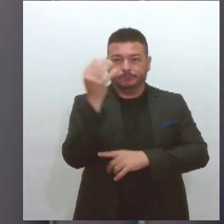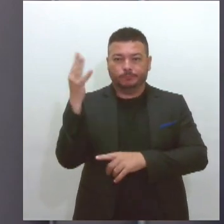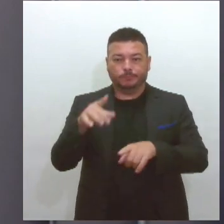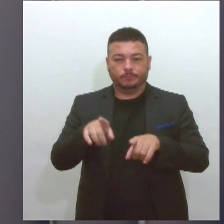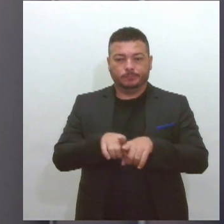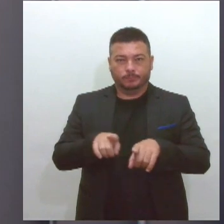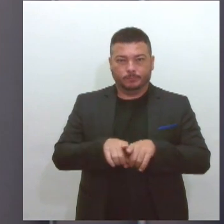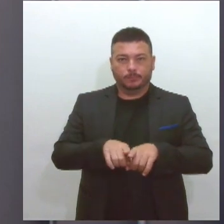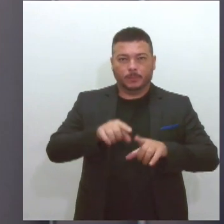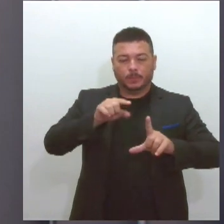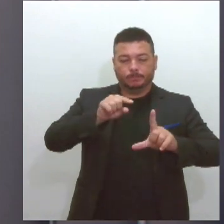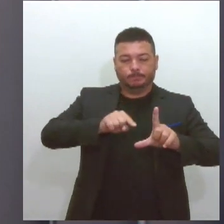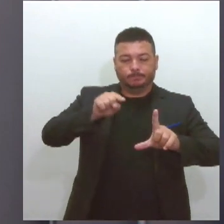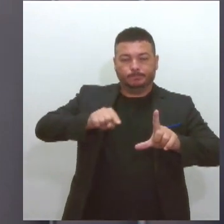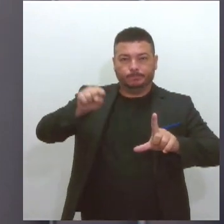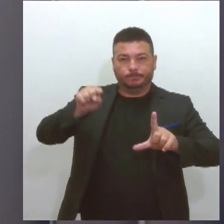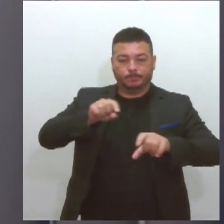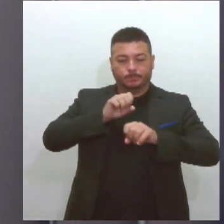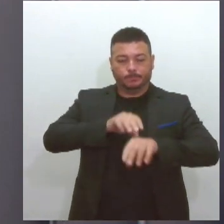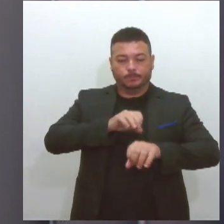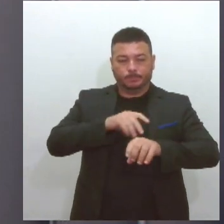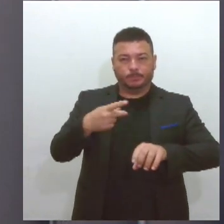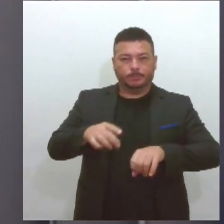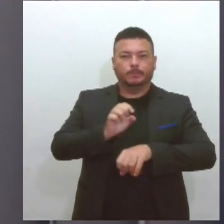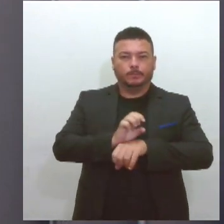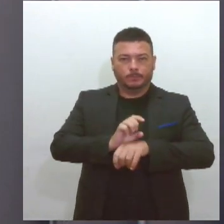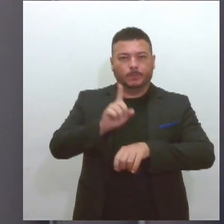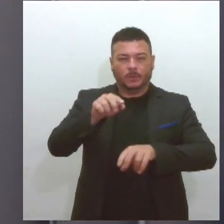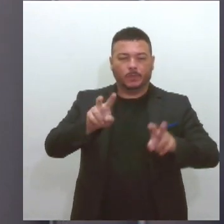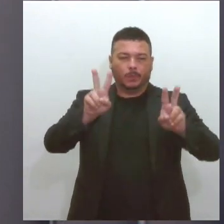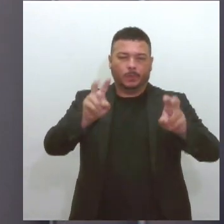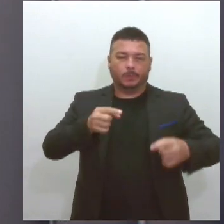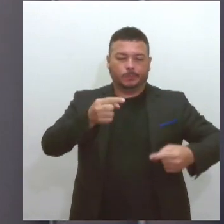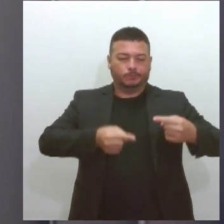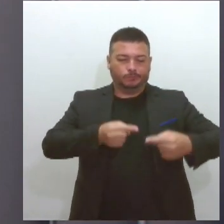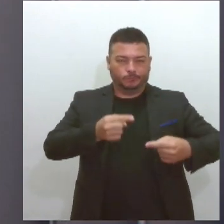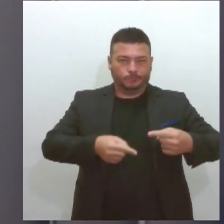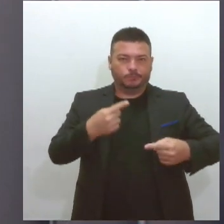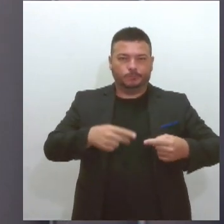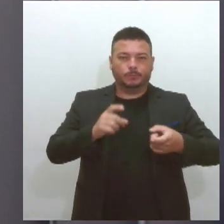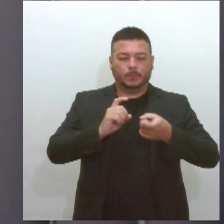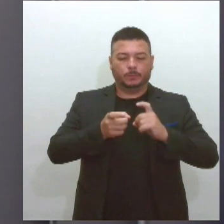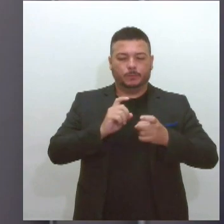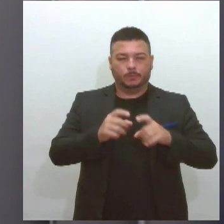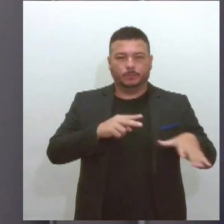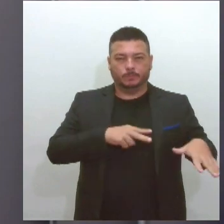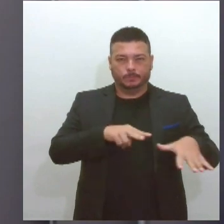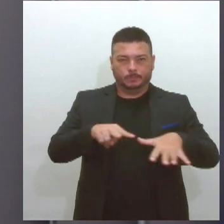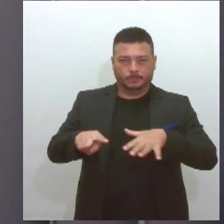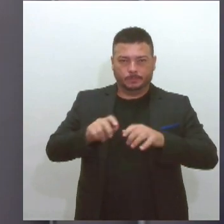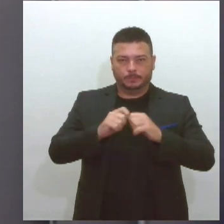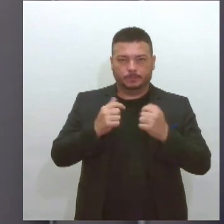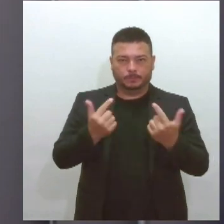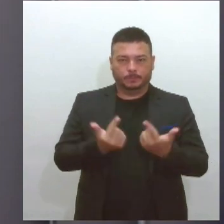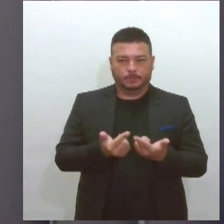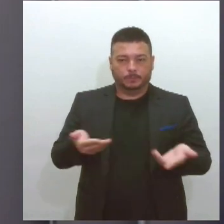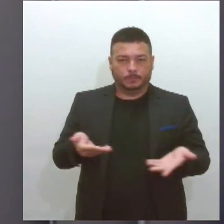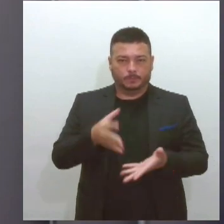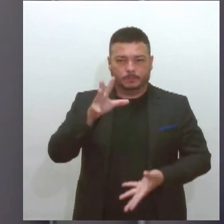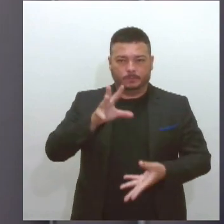educação no Estado foram os temas debatidos pelos parlamentares nas sessões desta semana na LESA. Veja agora um resumo dos